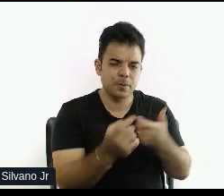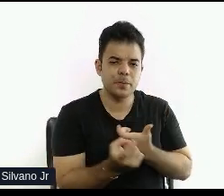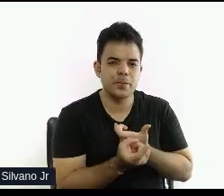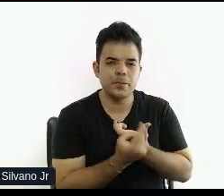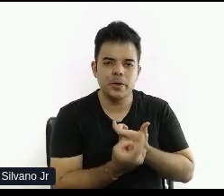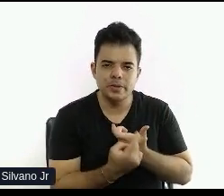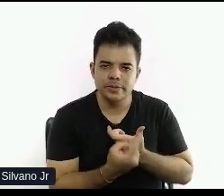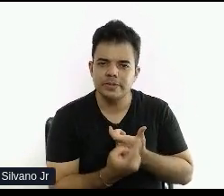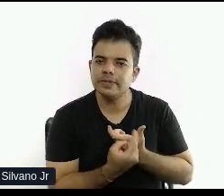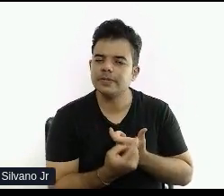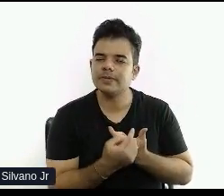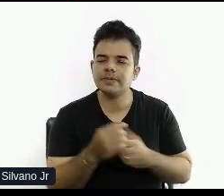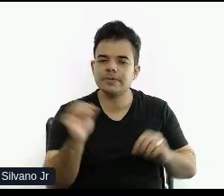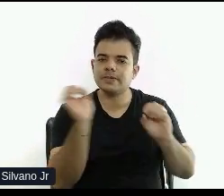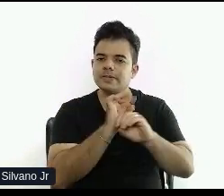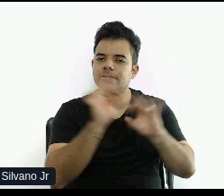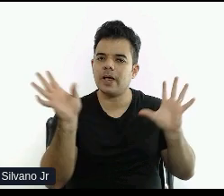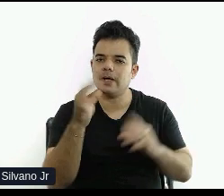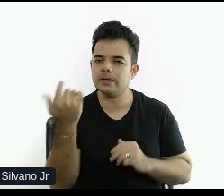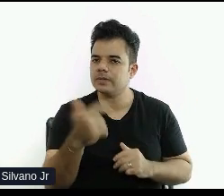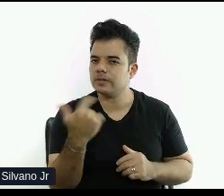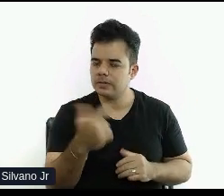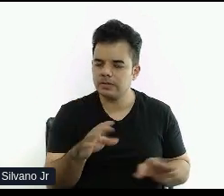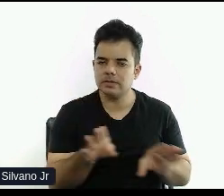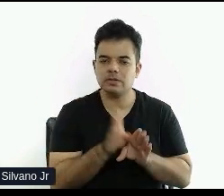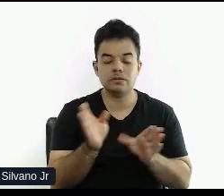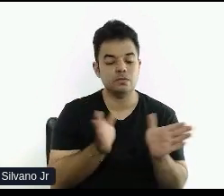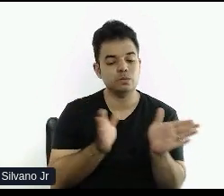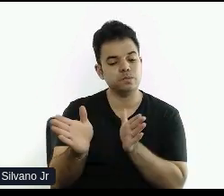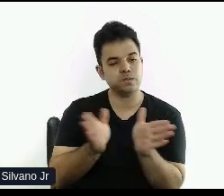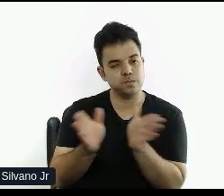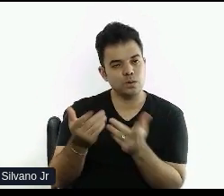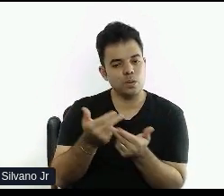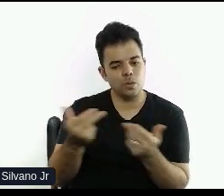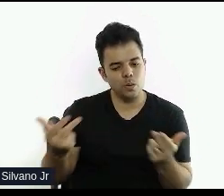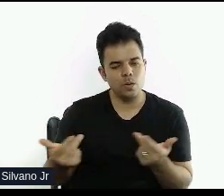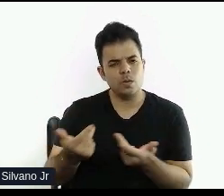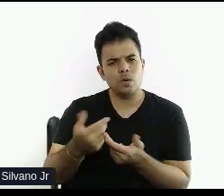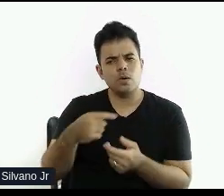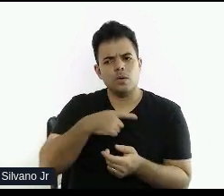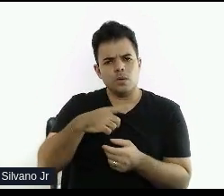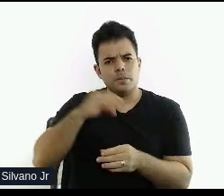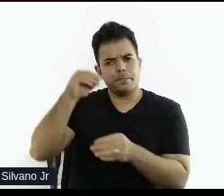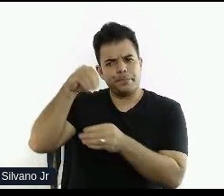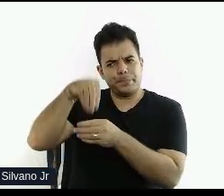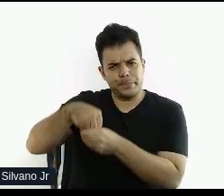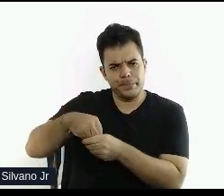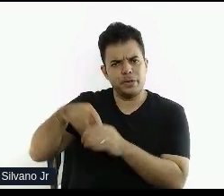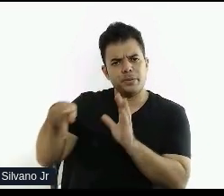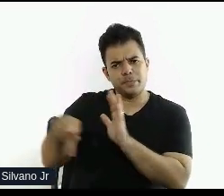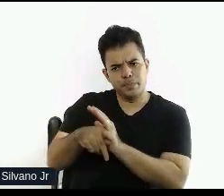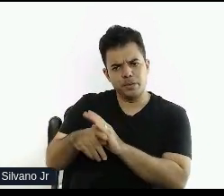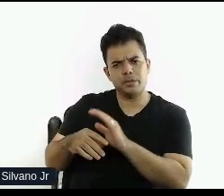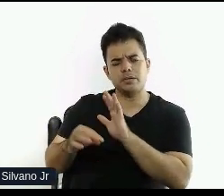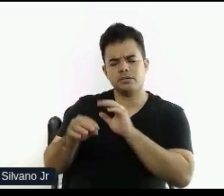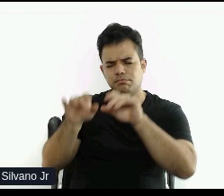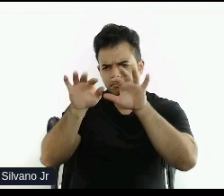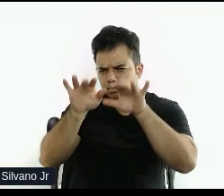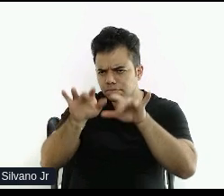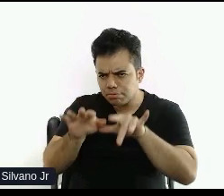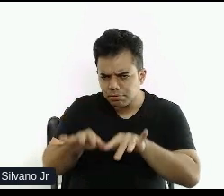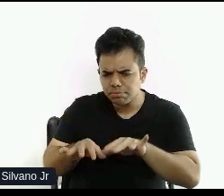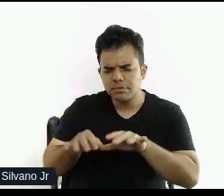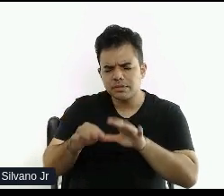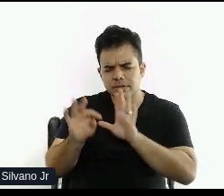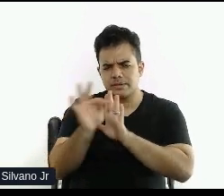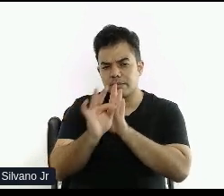que não tá tão clara, né? A gente fala de acessibilidade em vários aspectos. Inclusive, na questão de texto é importante considerar, Na hora de